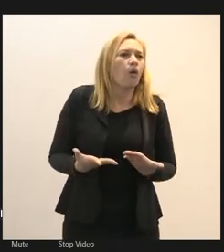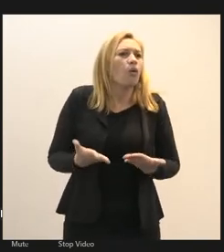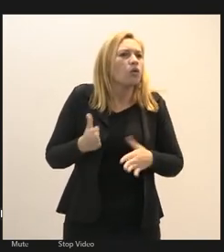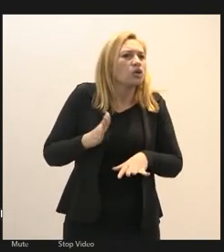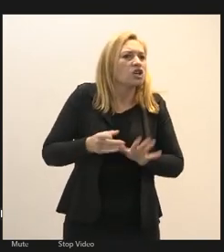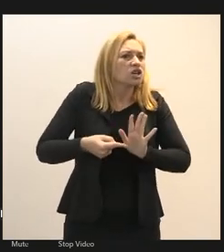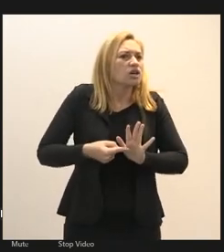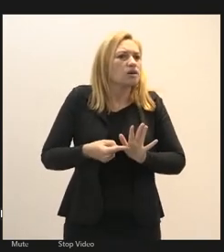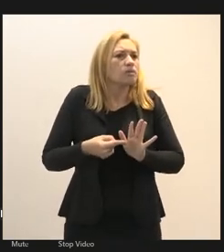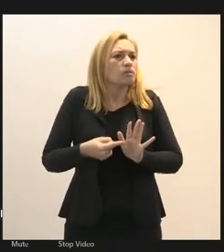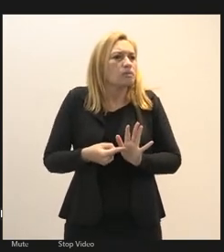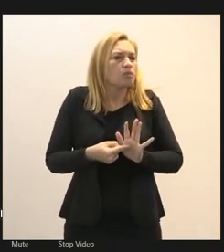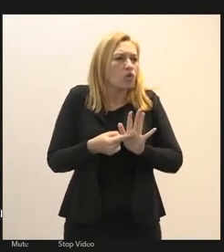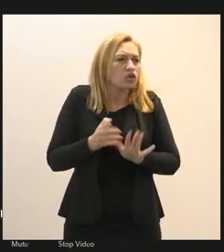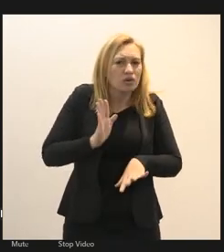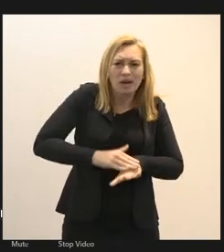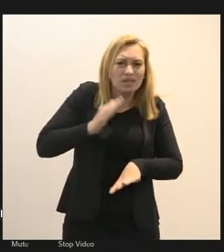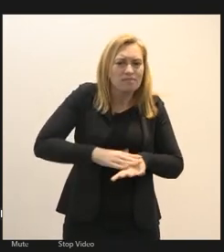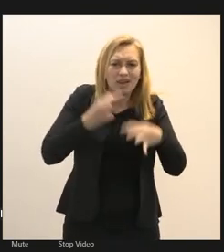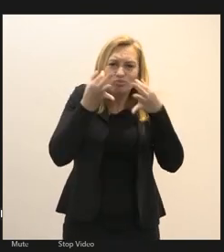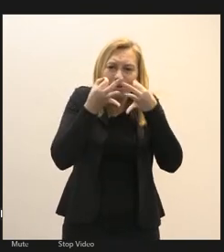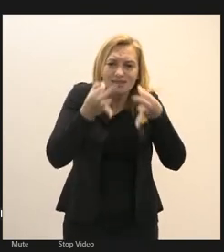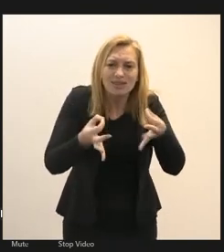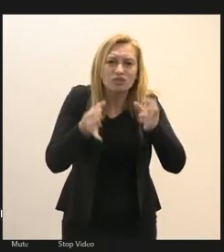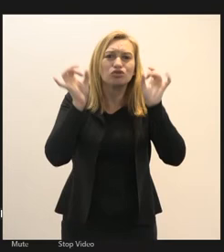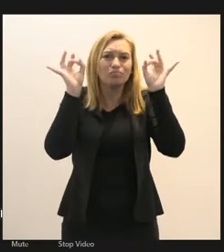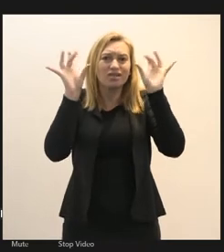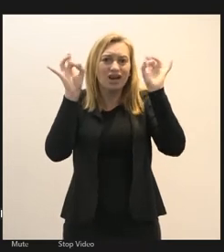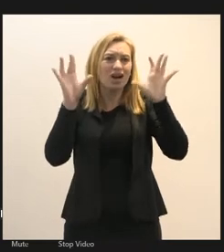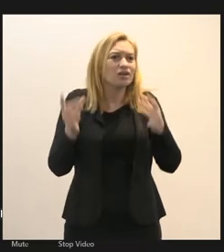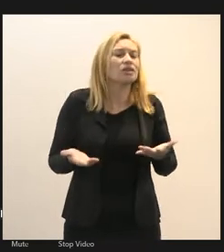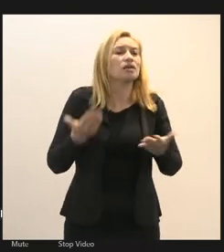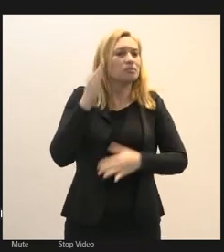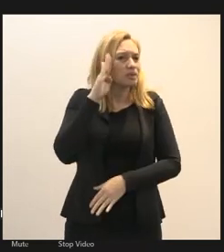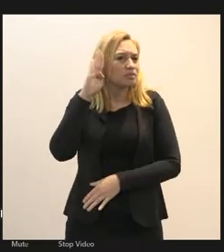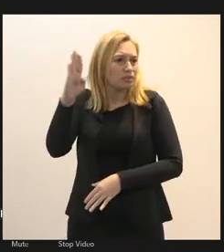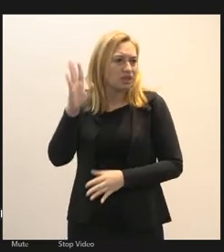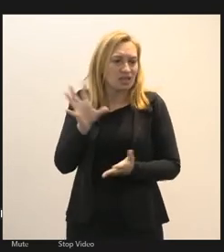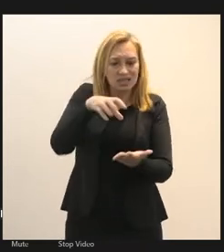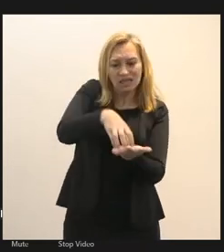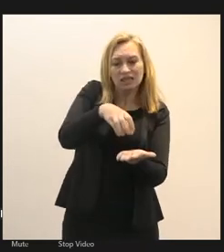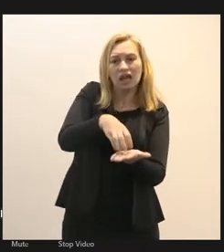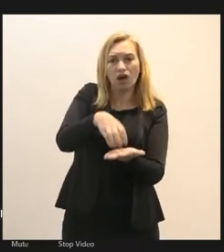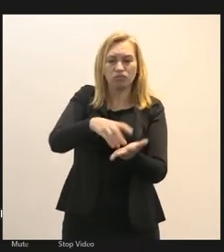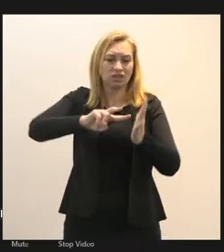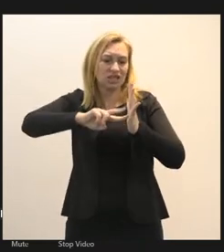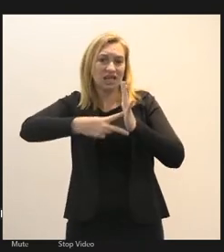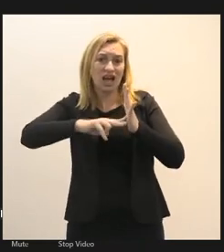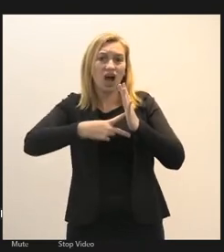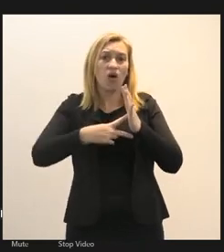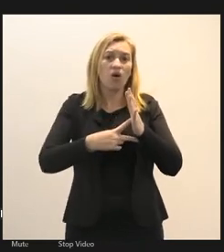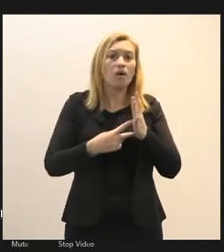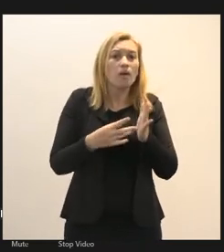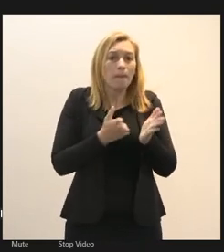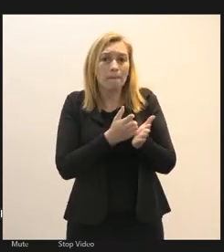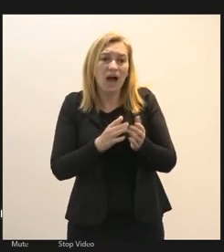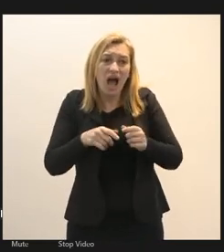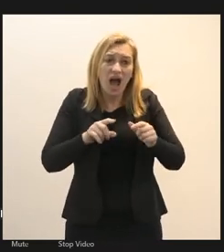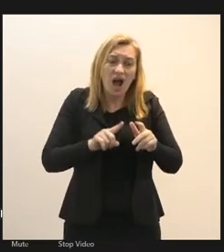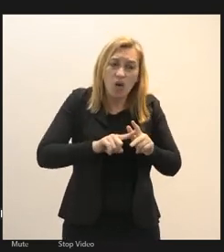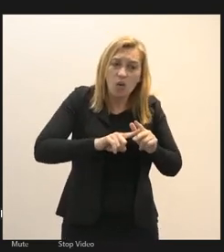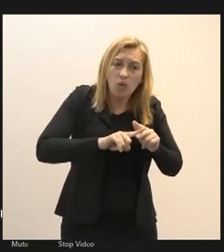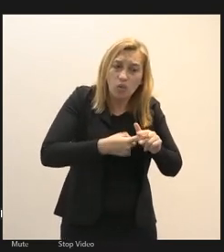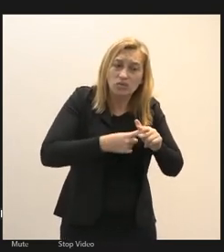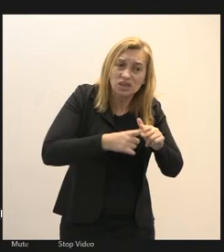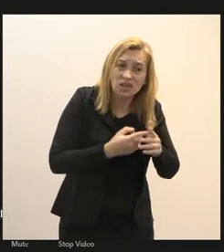demanda da gente uma atenção especial principalmente das centrais sindicais para contornar a situação aqui